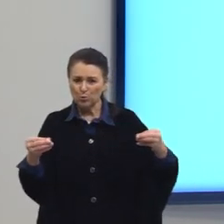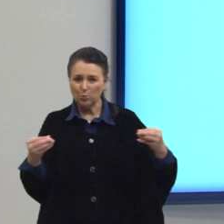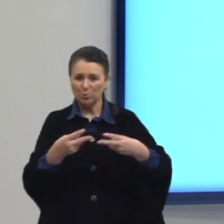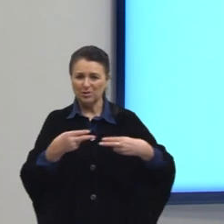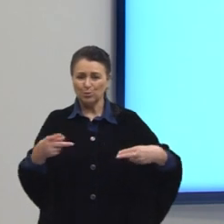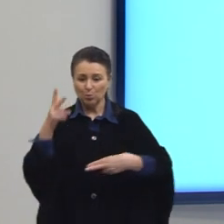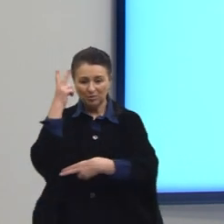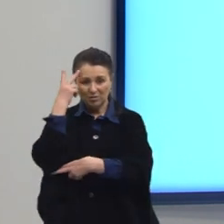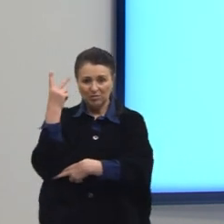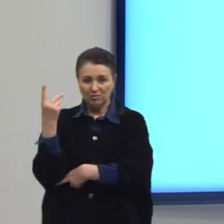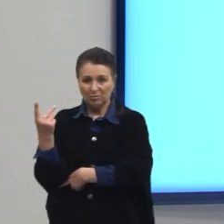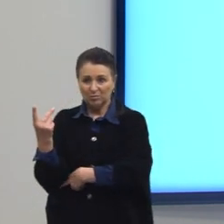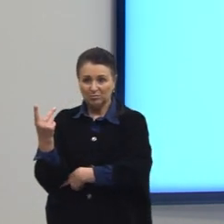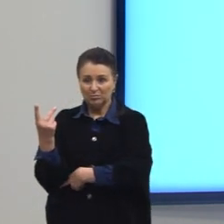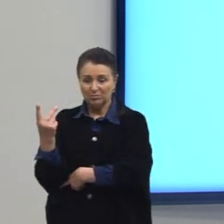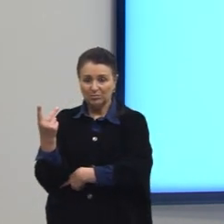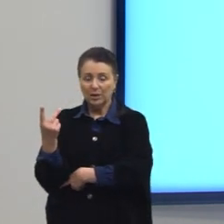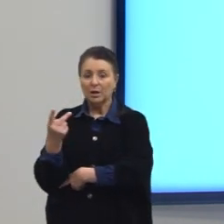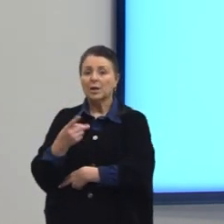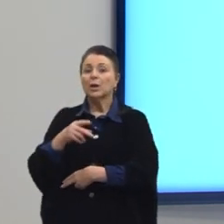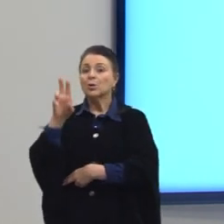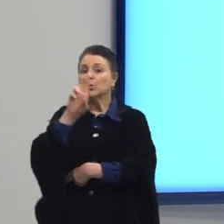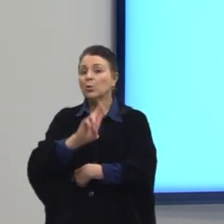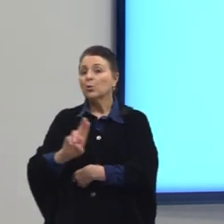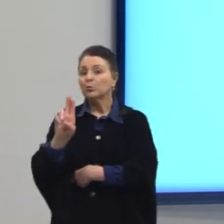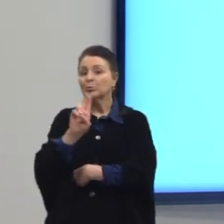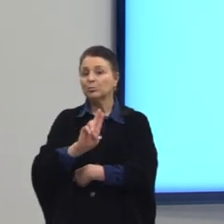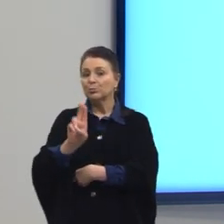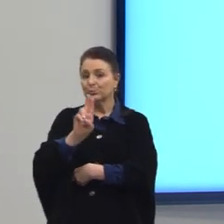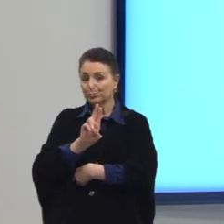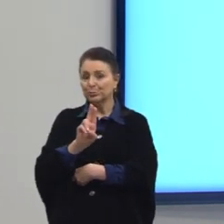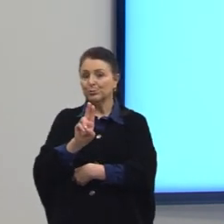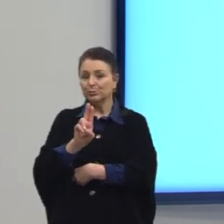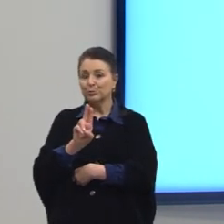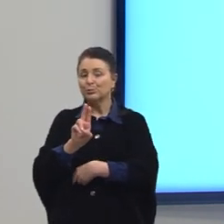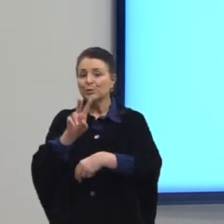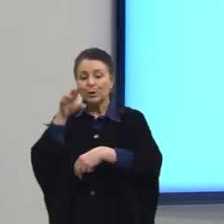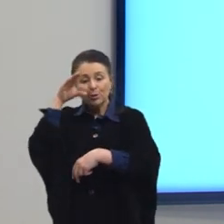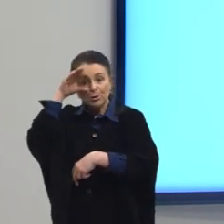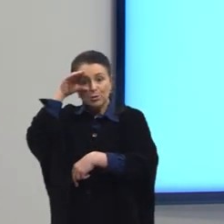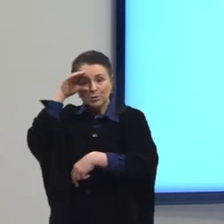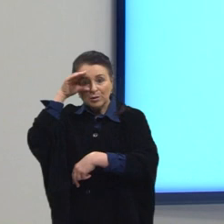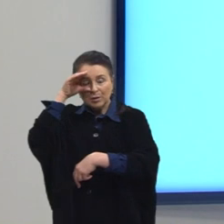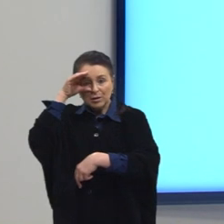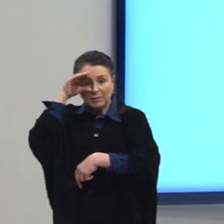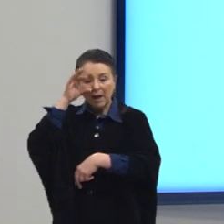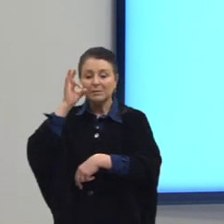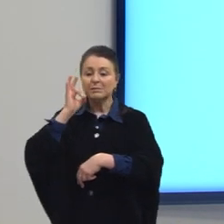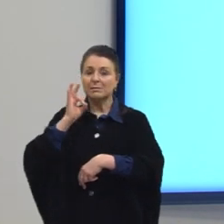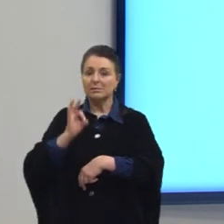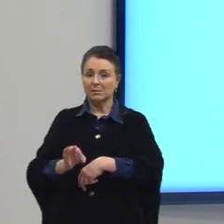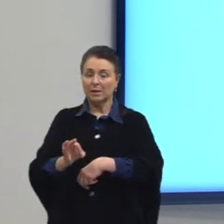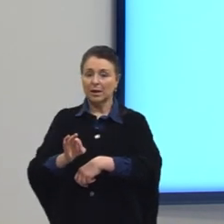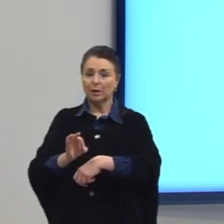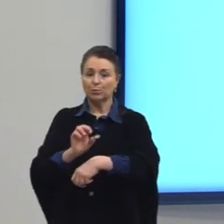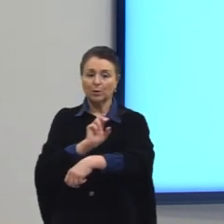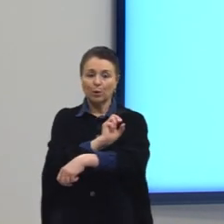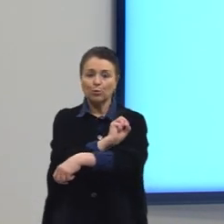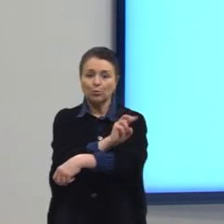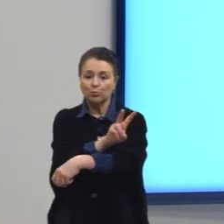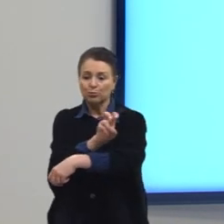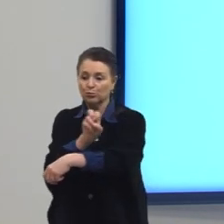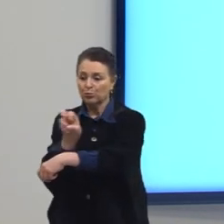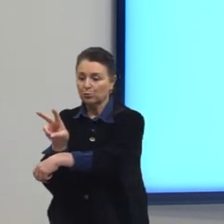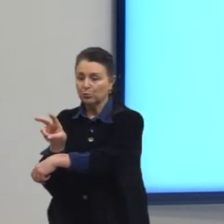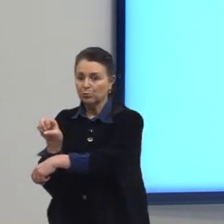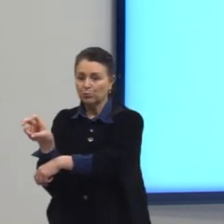locais. E a utilização indiscriminada de agrotóxicos, que também são um problema, é um problema